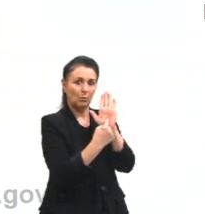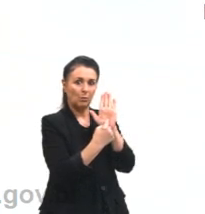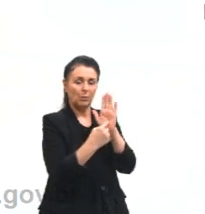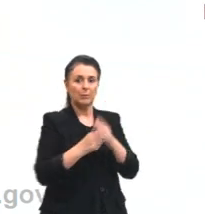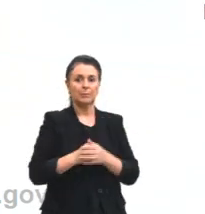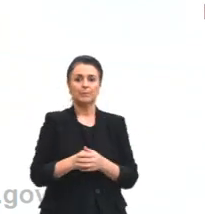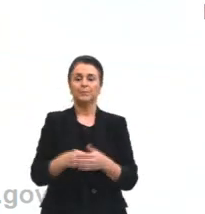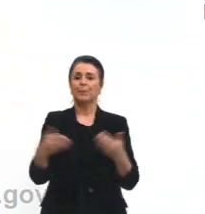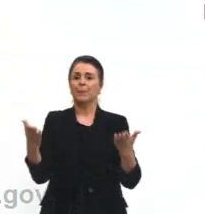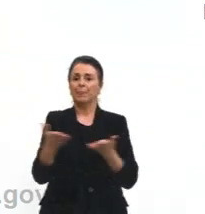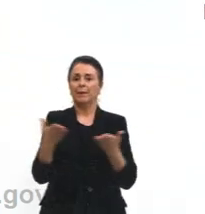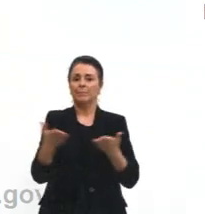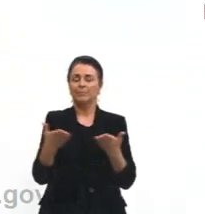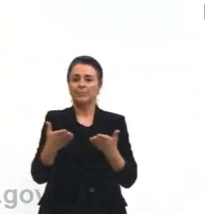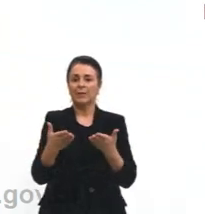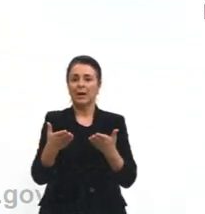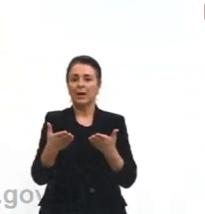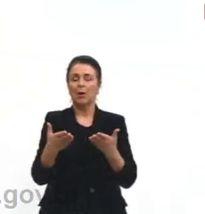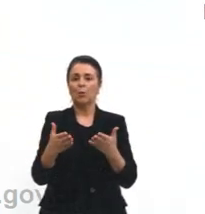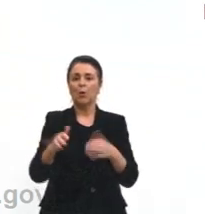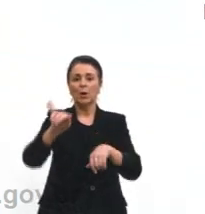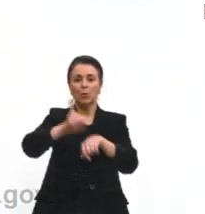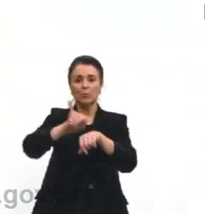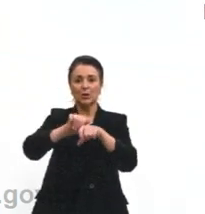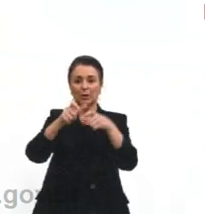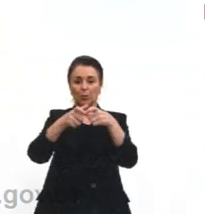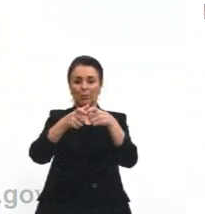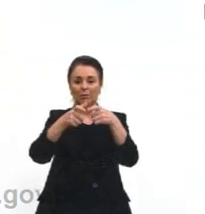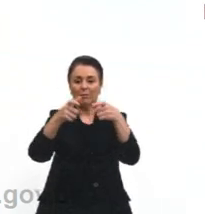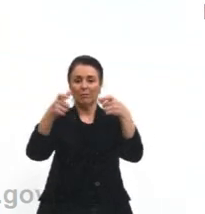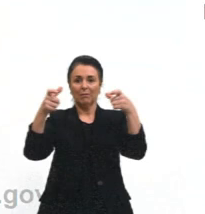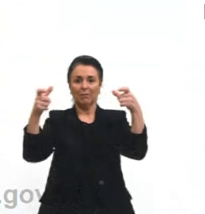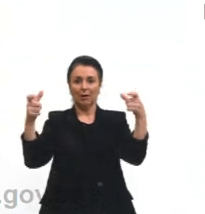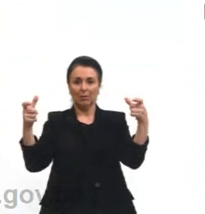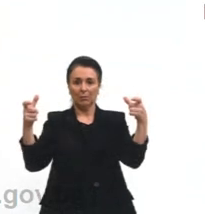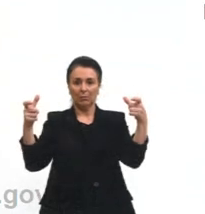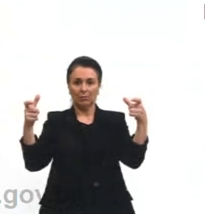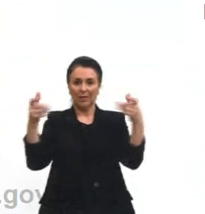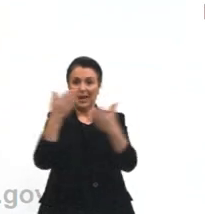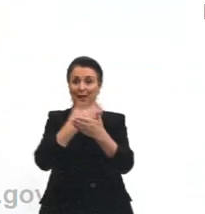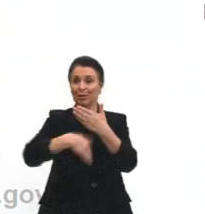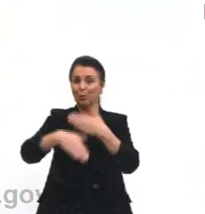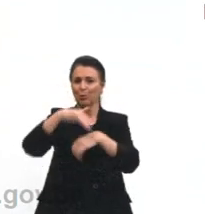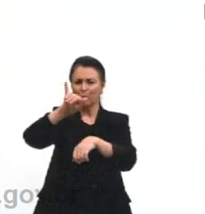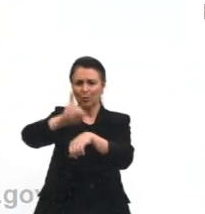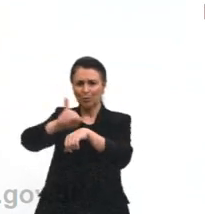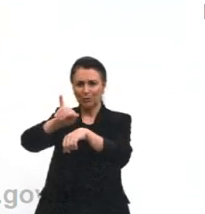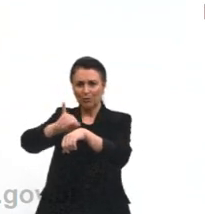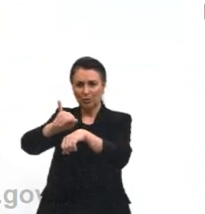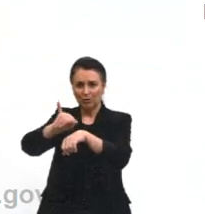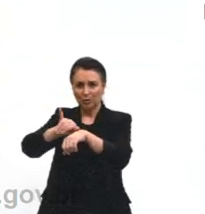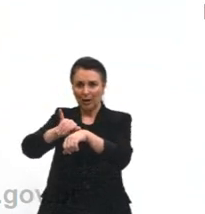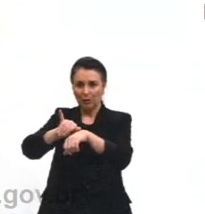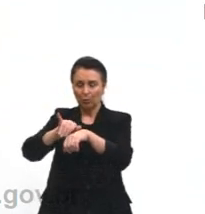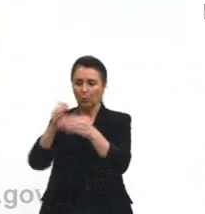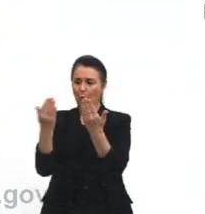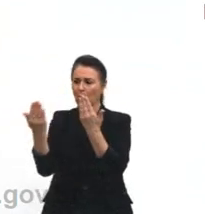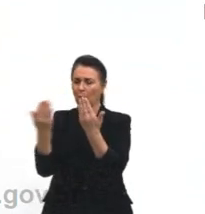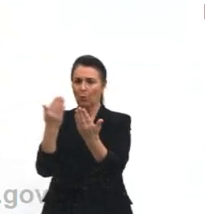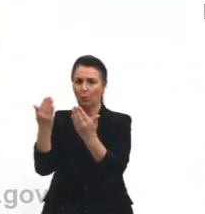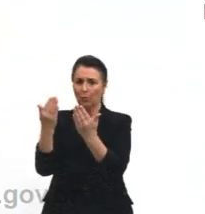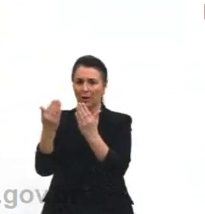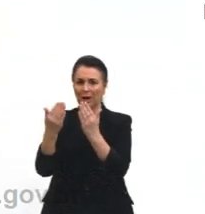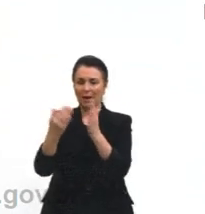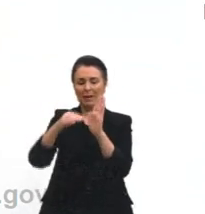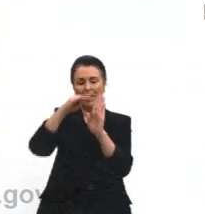Bom, agora corpo extenso é justamente o contrário. é todo o corpo cujas dimensões são comparáveis às escalas